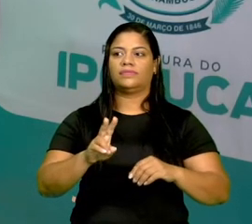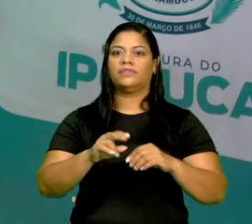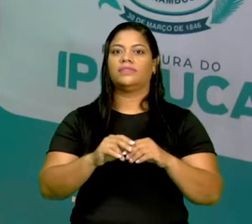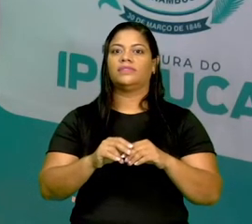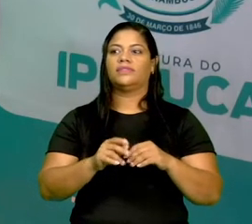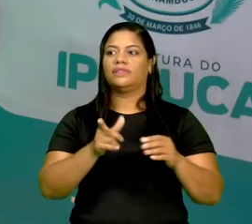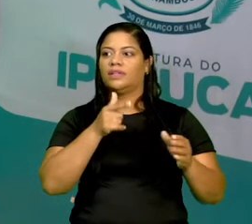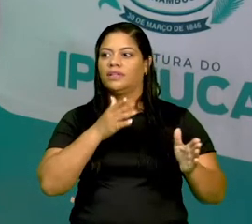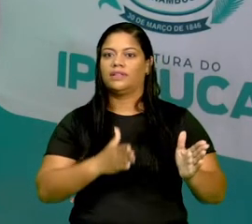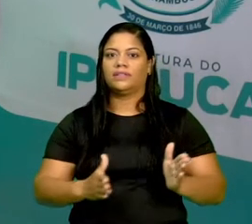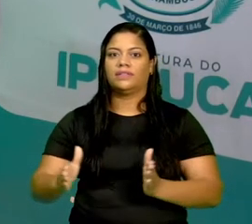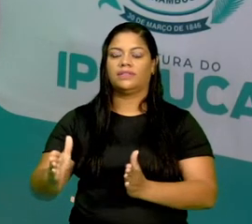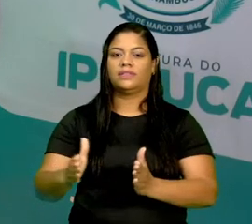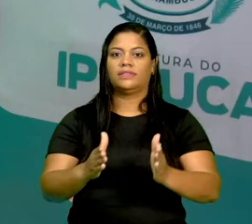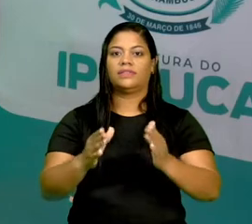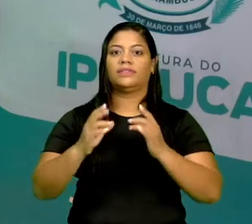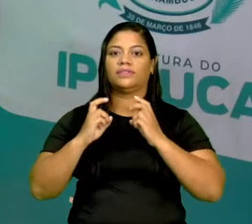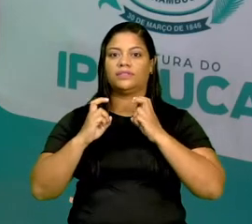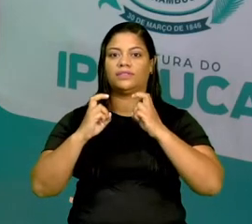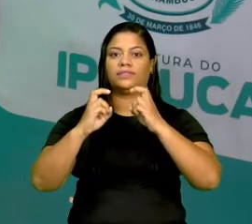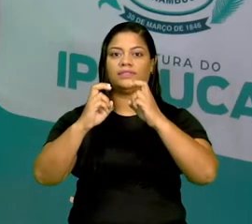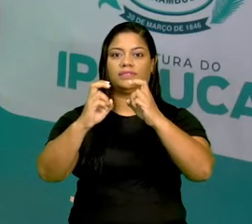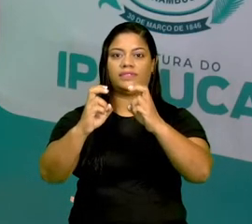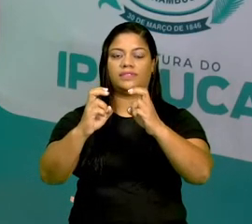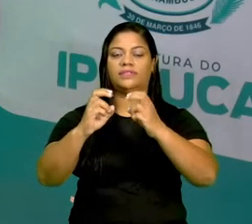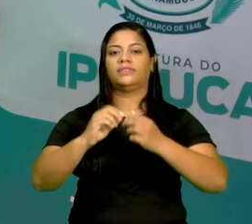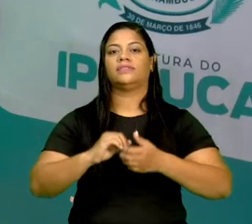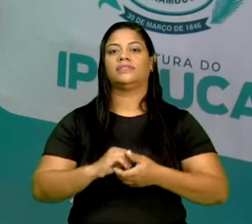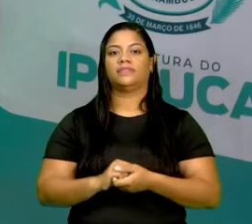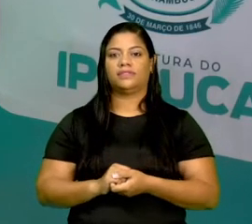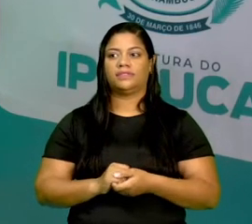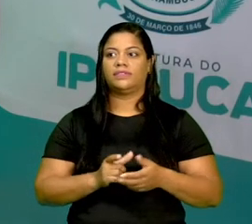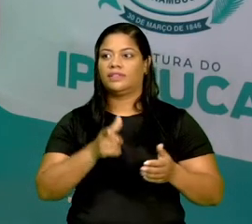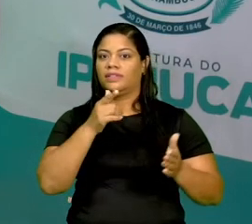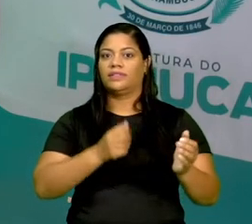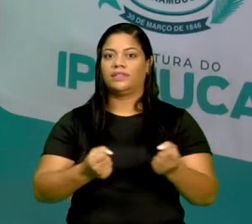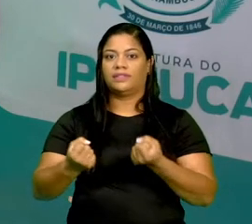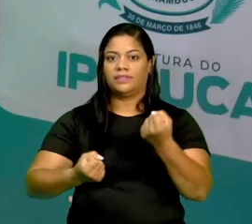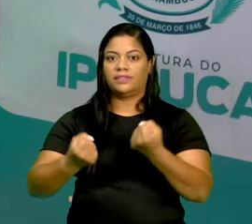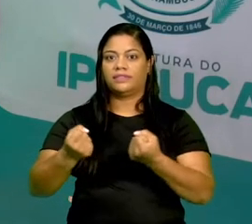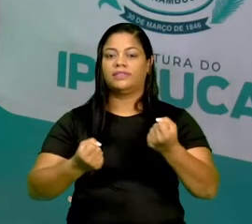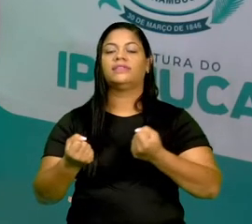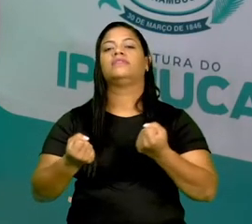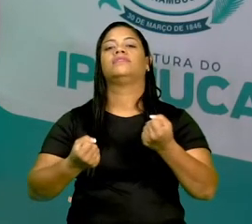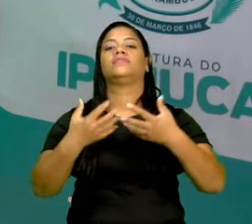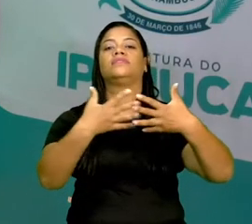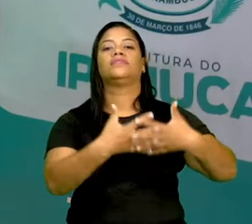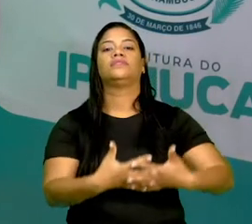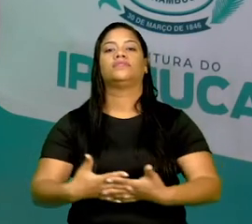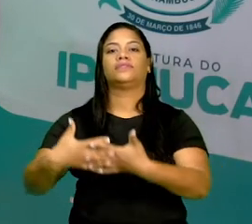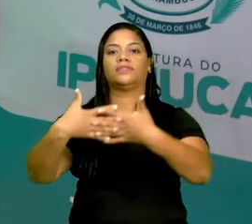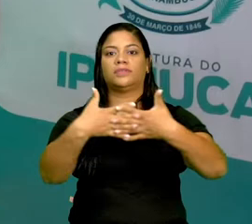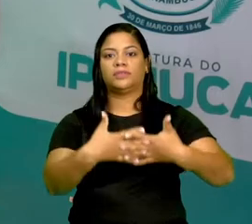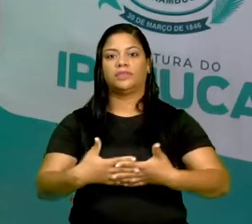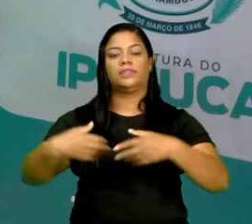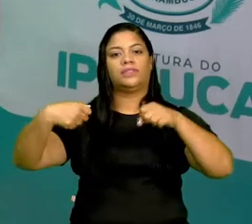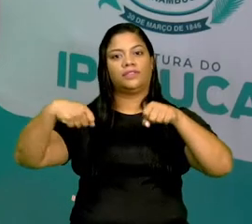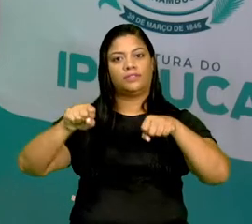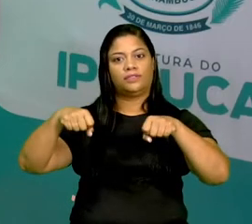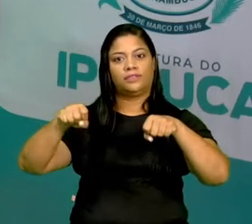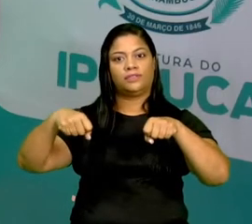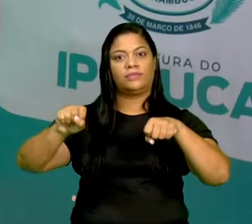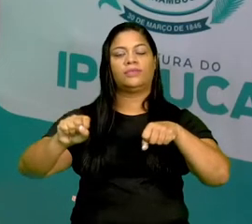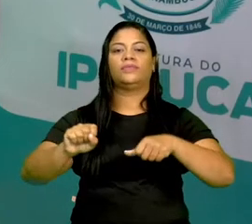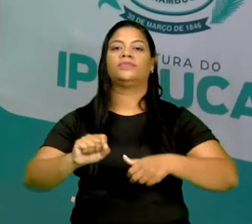certo? Dos trilhos, no caso do trem, das estradas, no caso dos caminhões, carros, motos